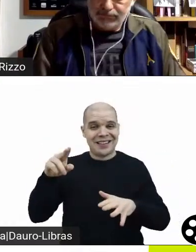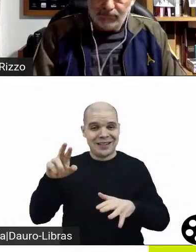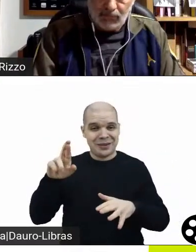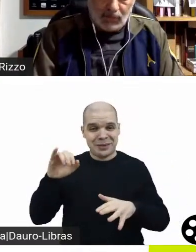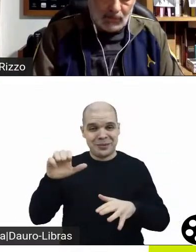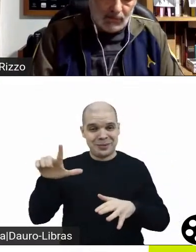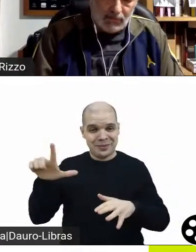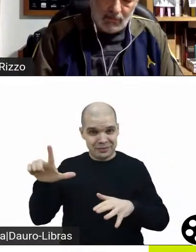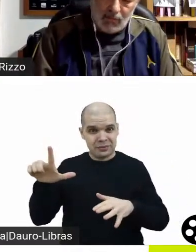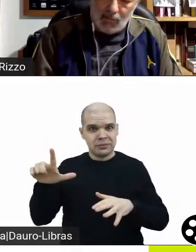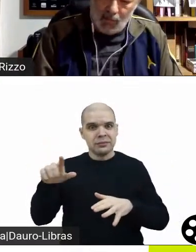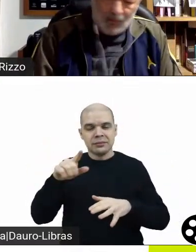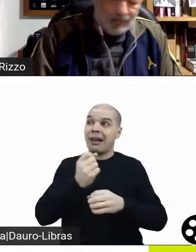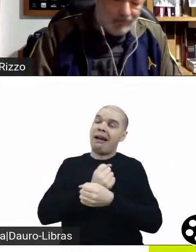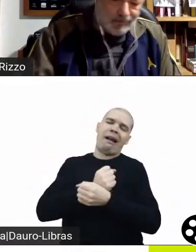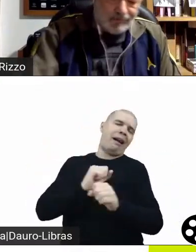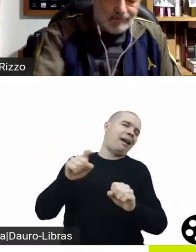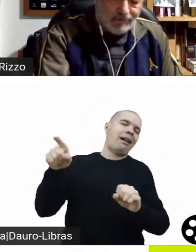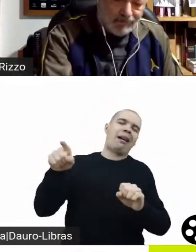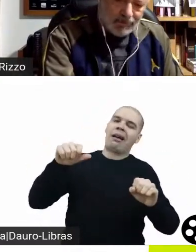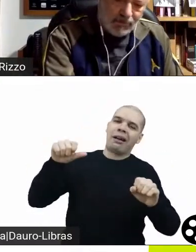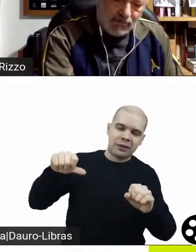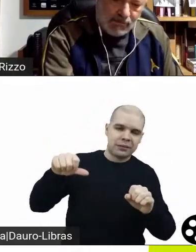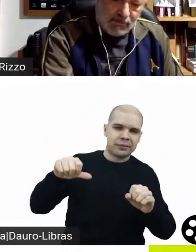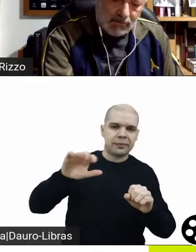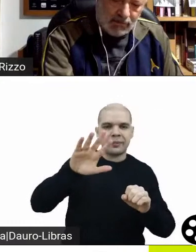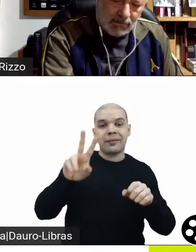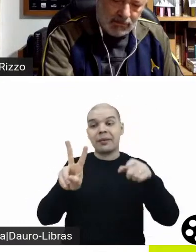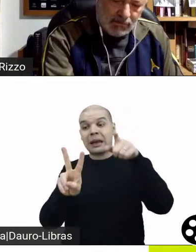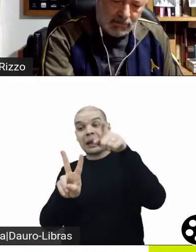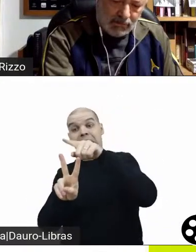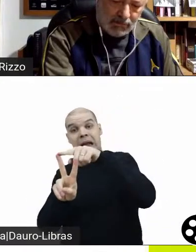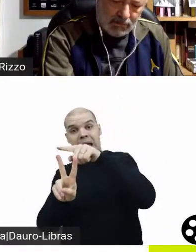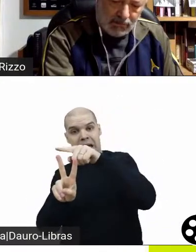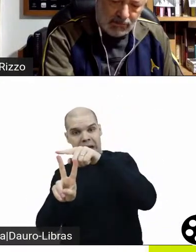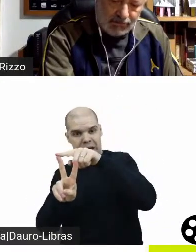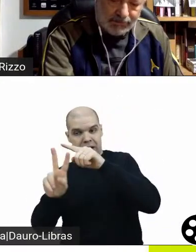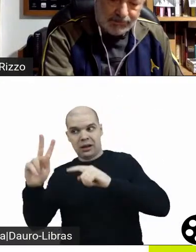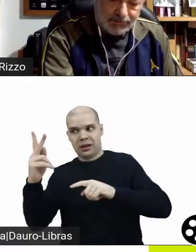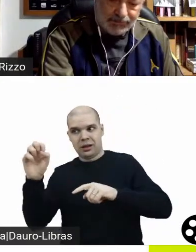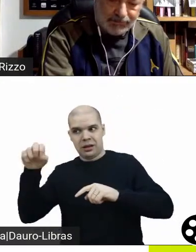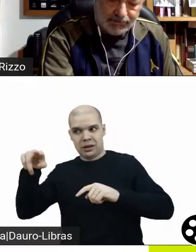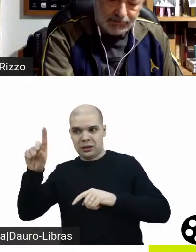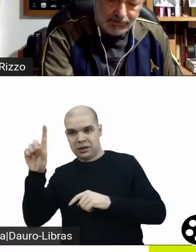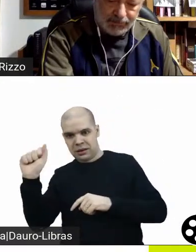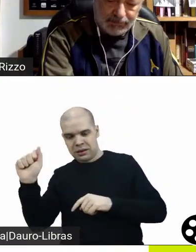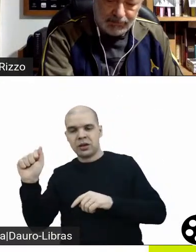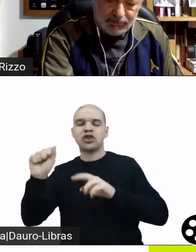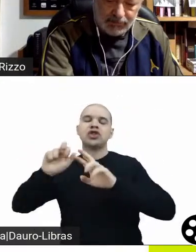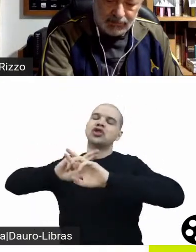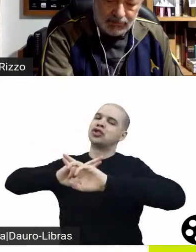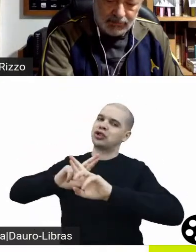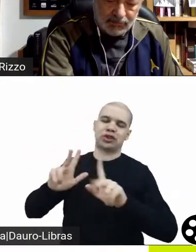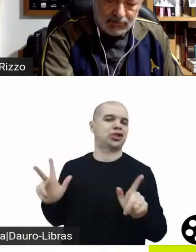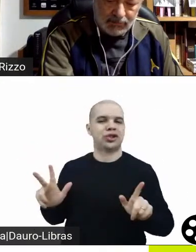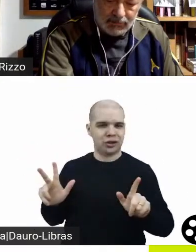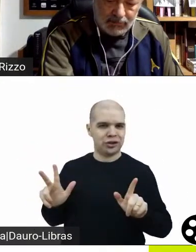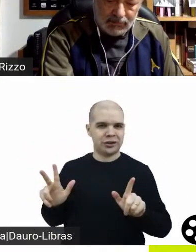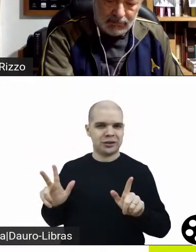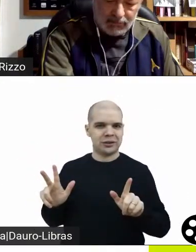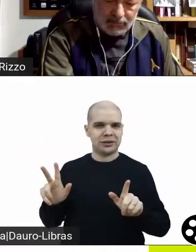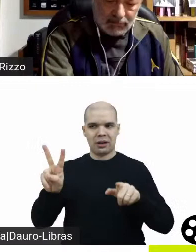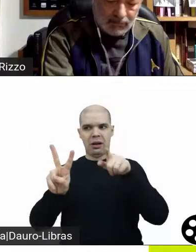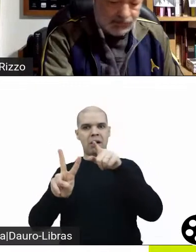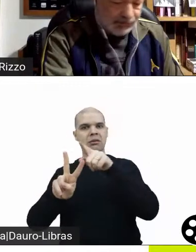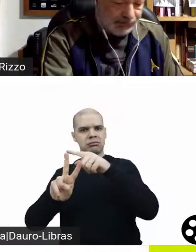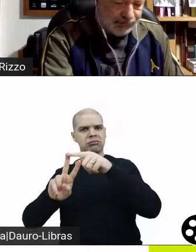a intérprete da Ronda, ela não segue. Ela caminha um outro papel, ela caminha um outro passo de desenvolvimento, de empoderamento,